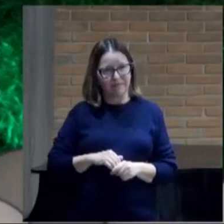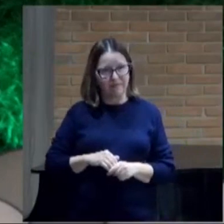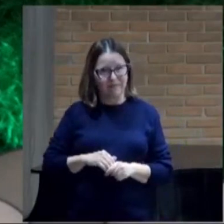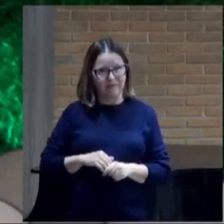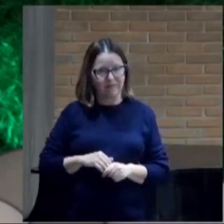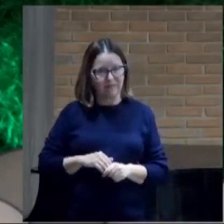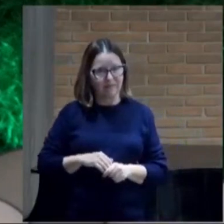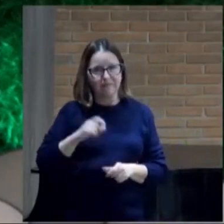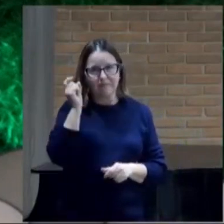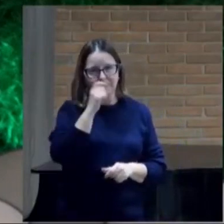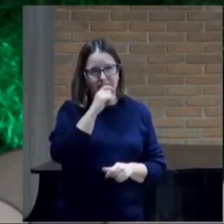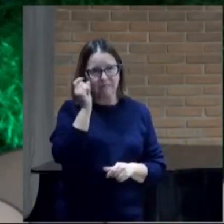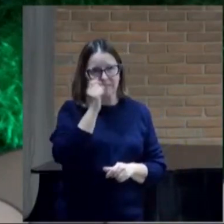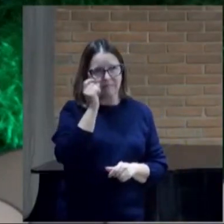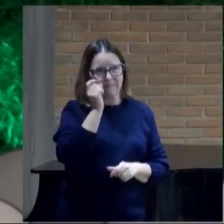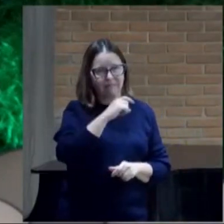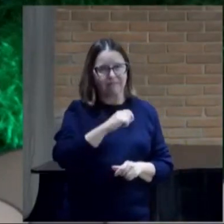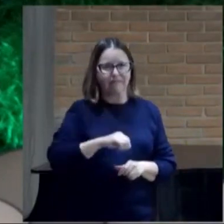Mentiras.